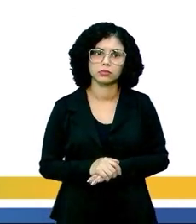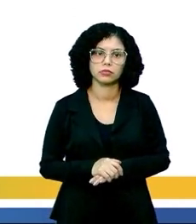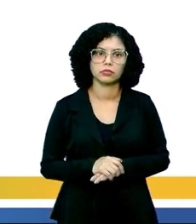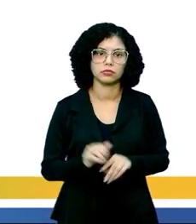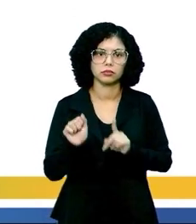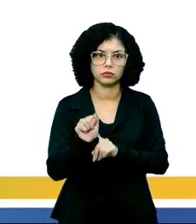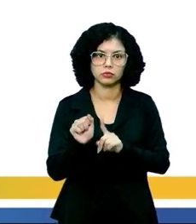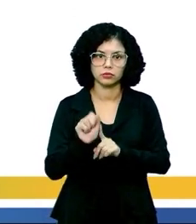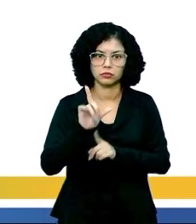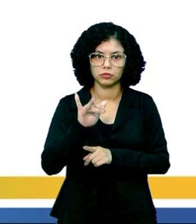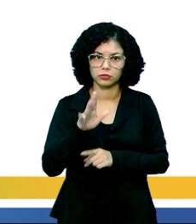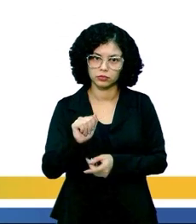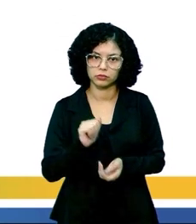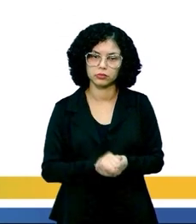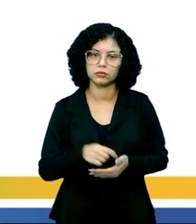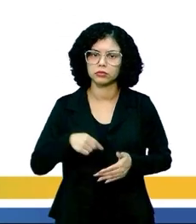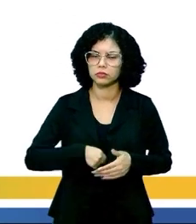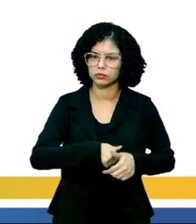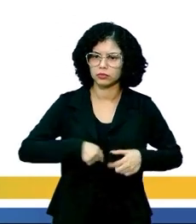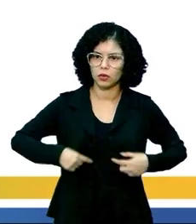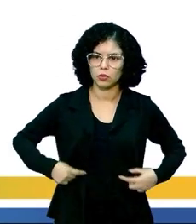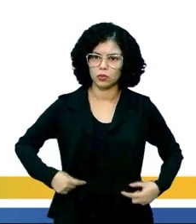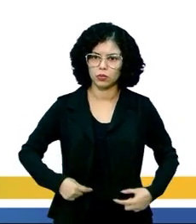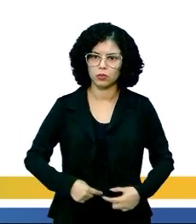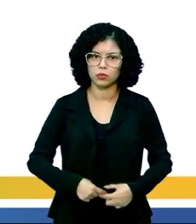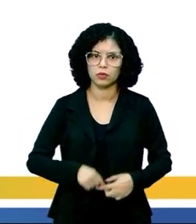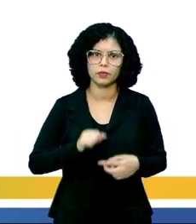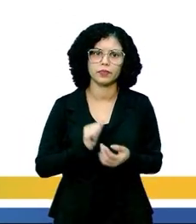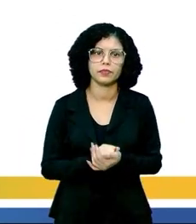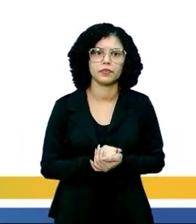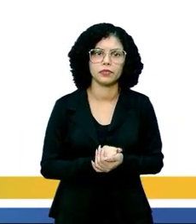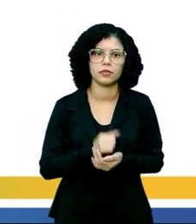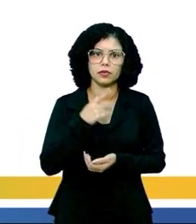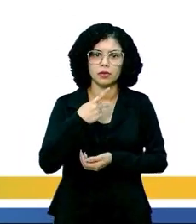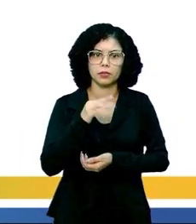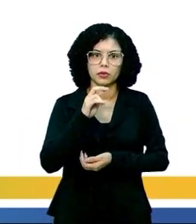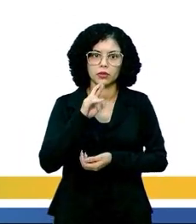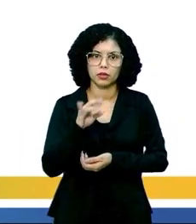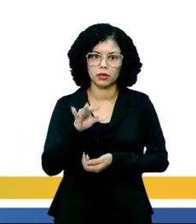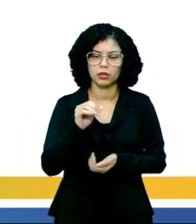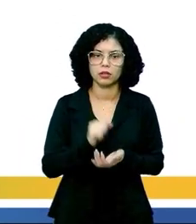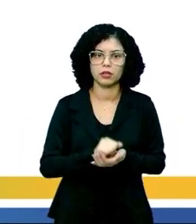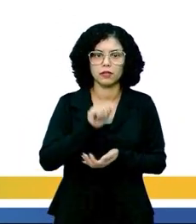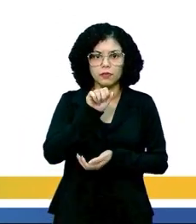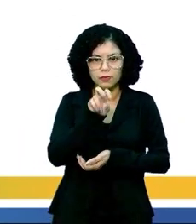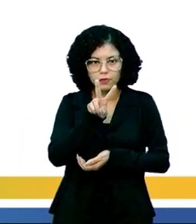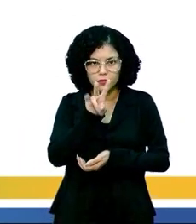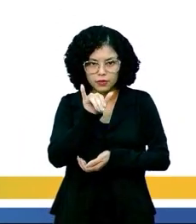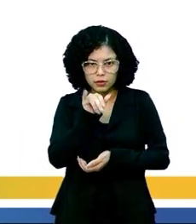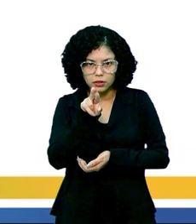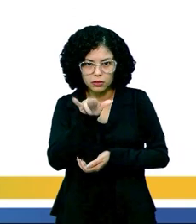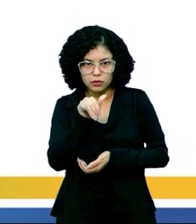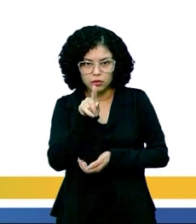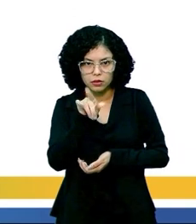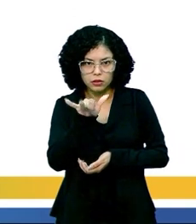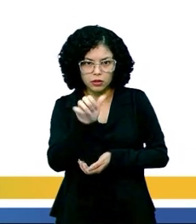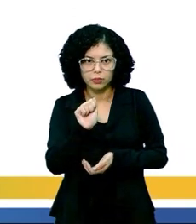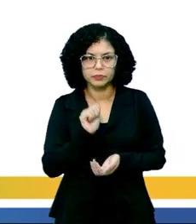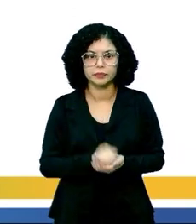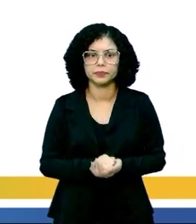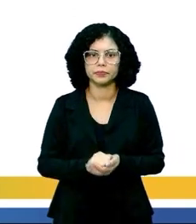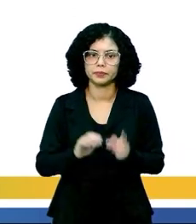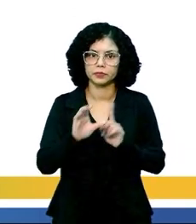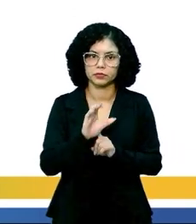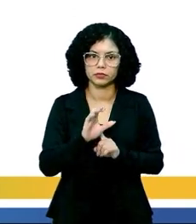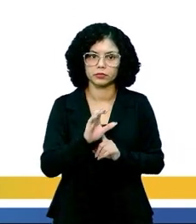Alternativa A, lipídios e intestino delgado? Alternativa B, proteínas e vesícula biliar? Alternativa